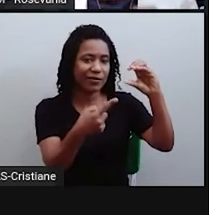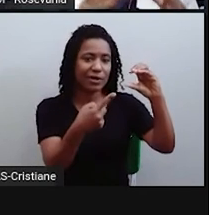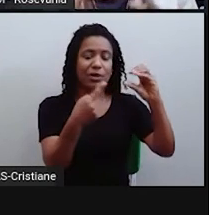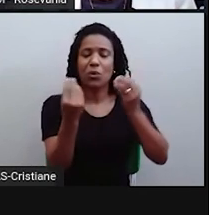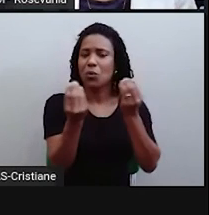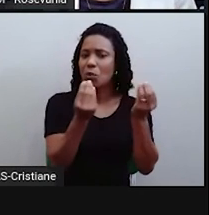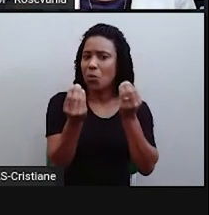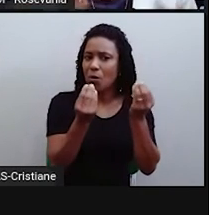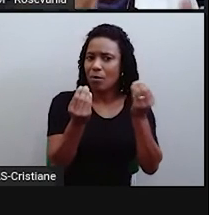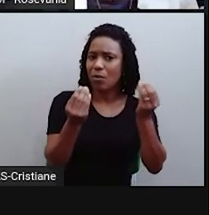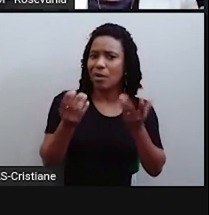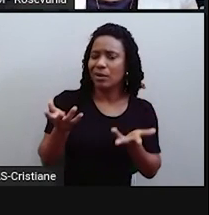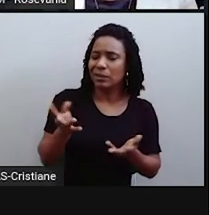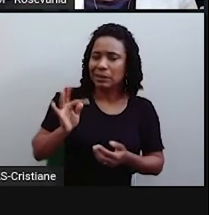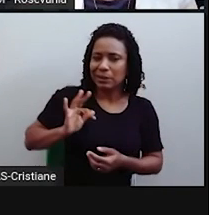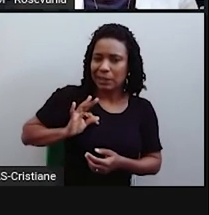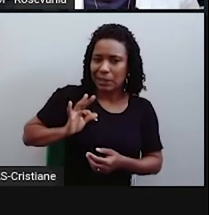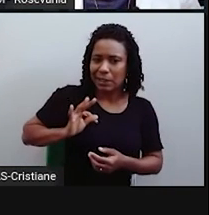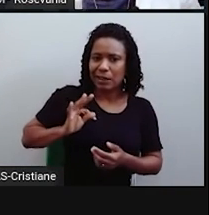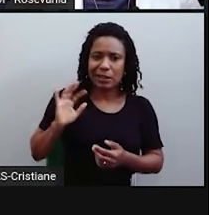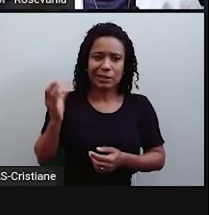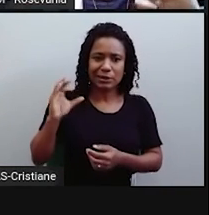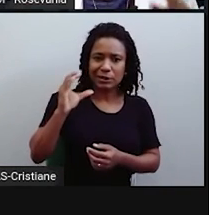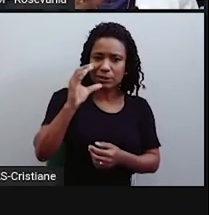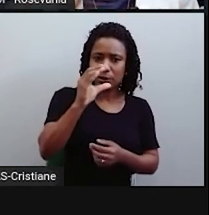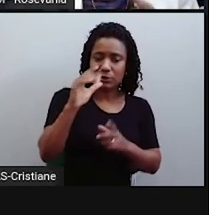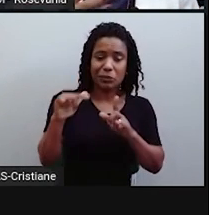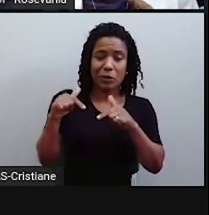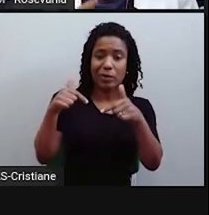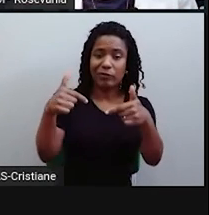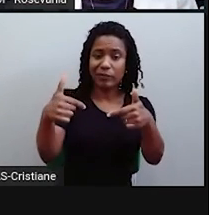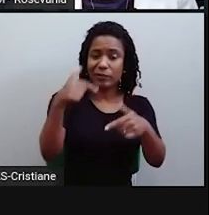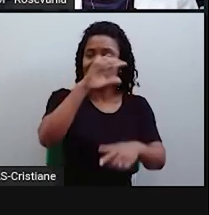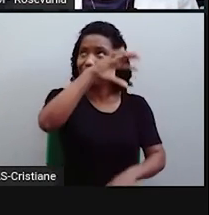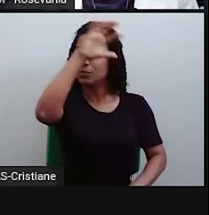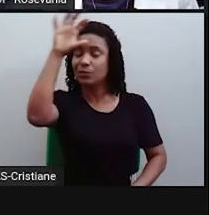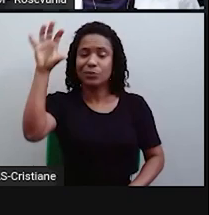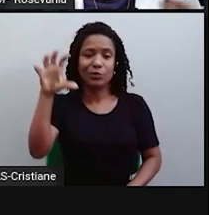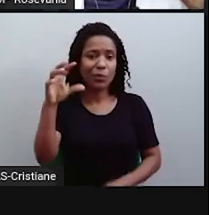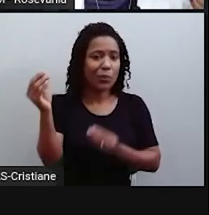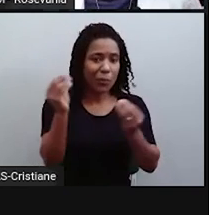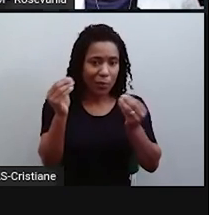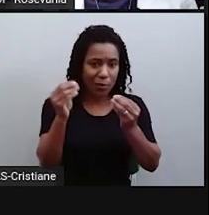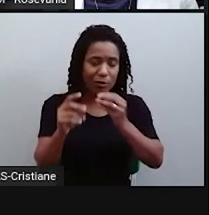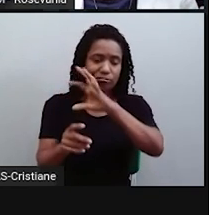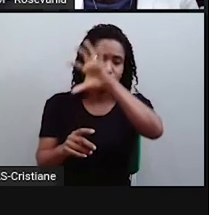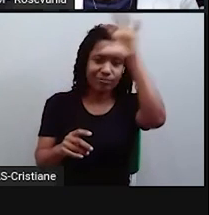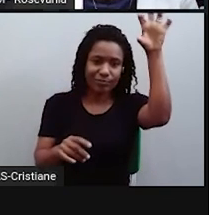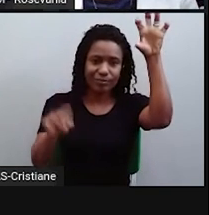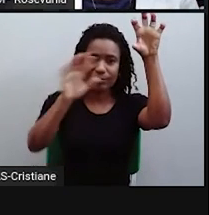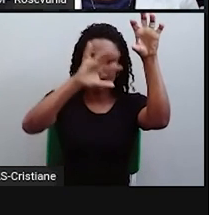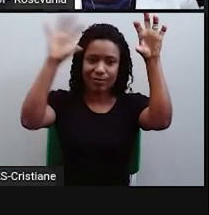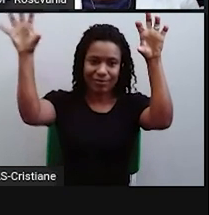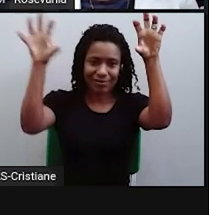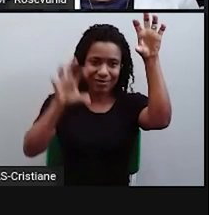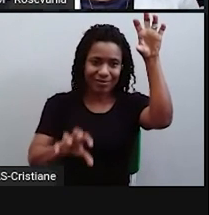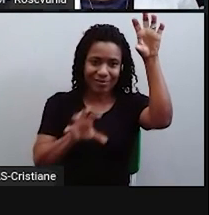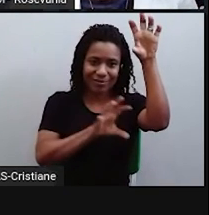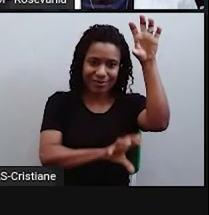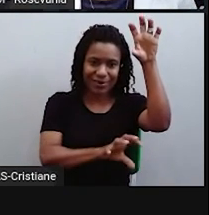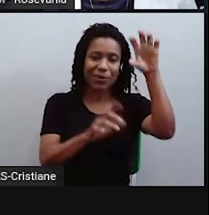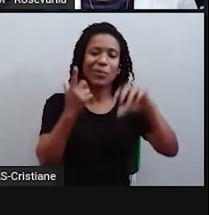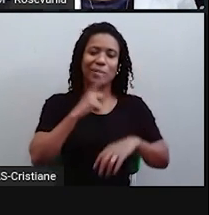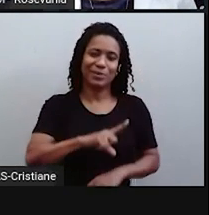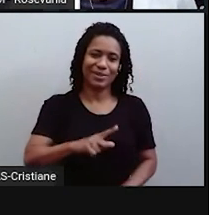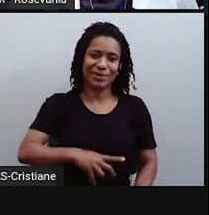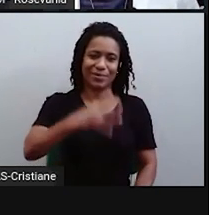técnico, científico e informacional. Então, ele levou em consideração essas características para ver como estavam as regiões. Então, de